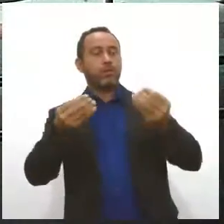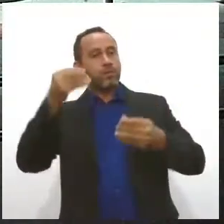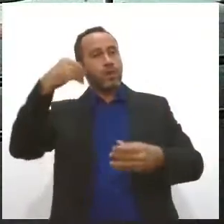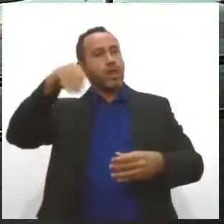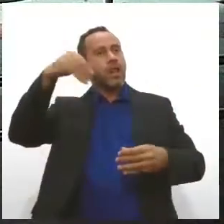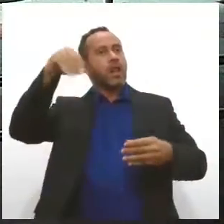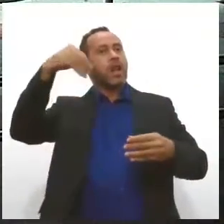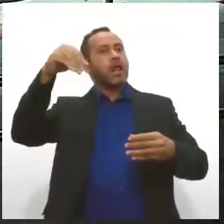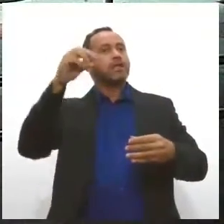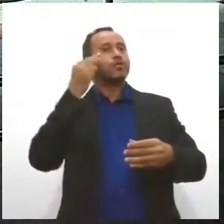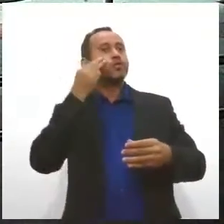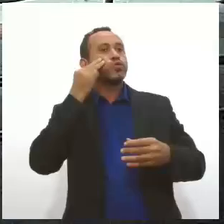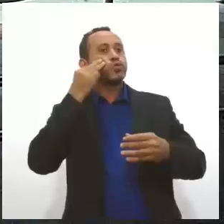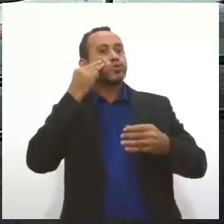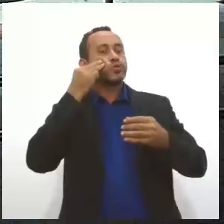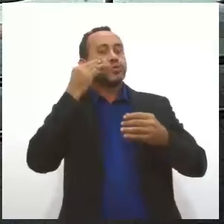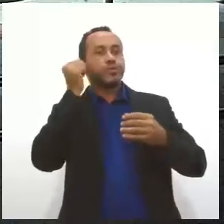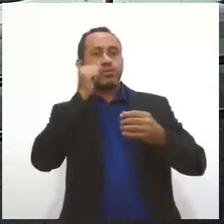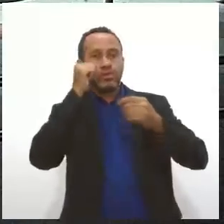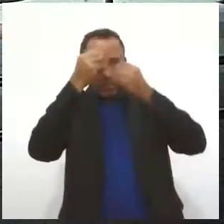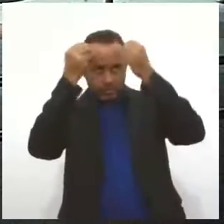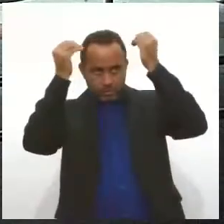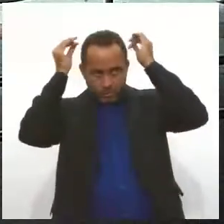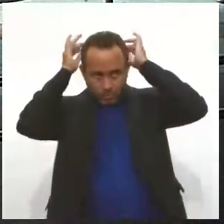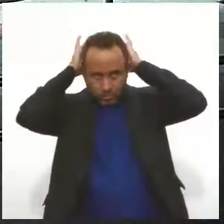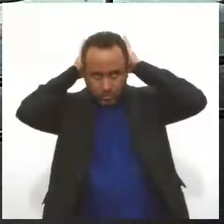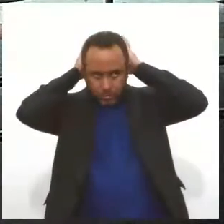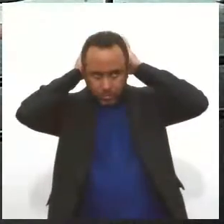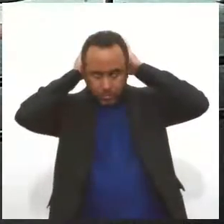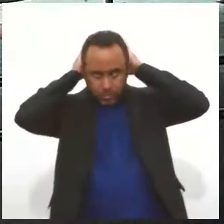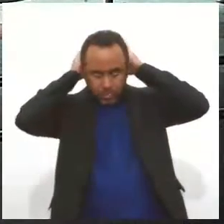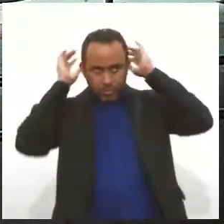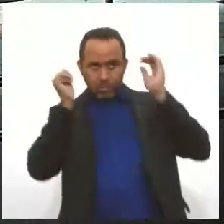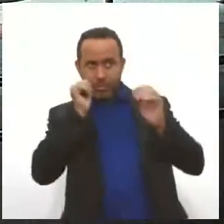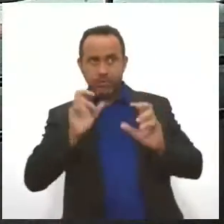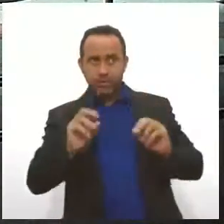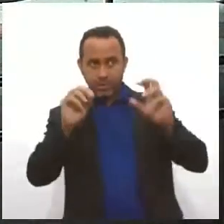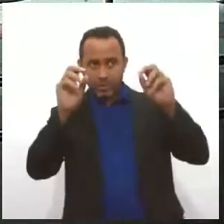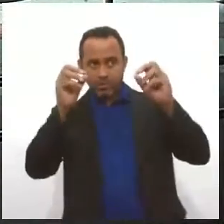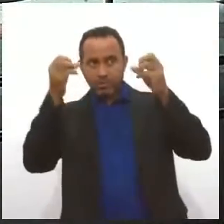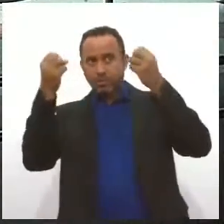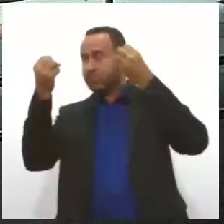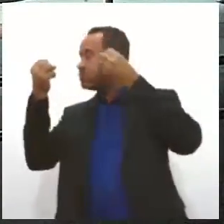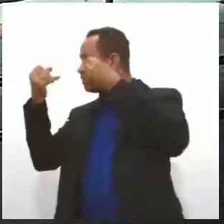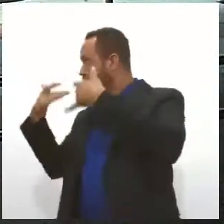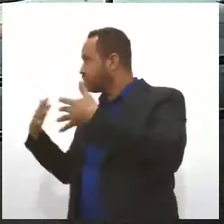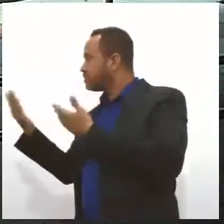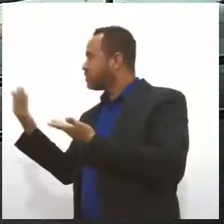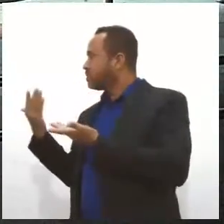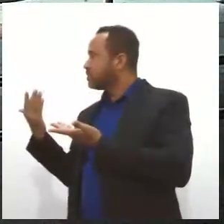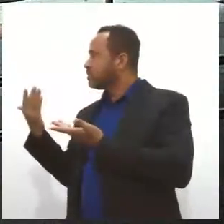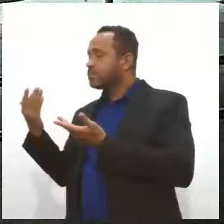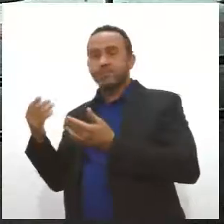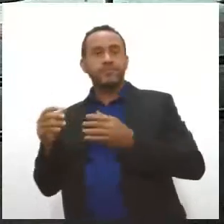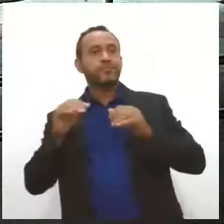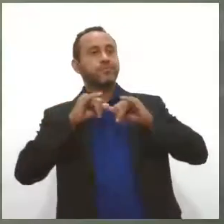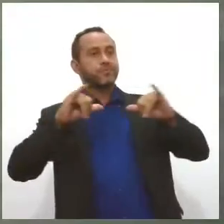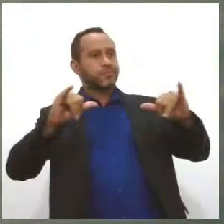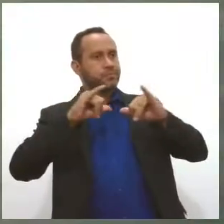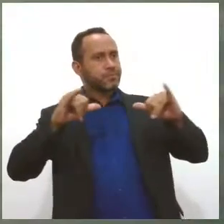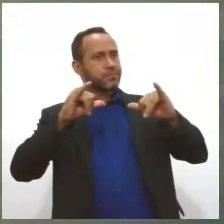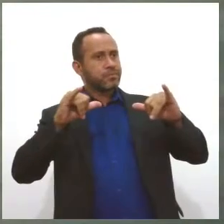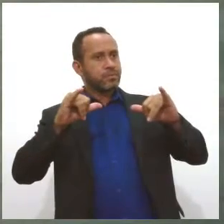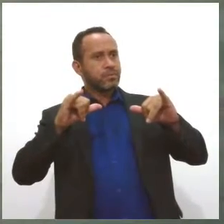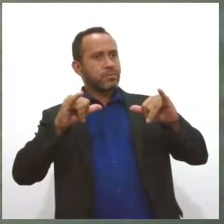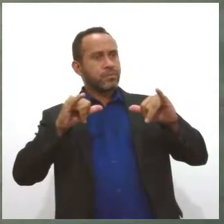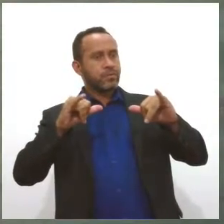foi feita durante o mês de outubro, muitos lenços recebidos, não é isso, Stephanie? Conta para a gente. Sim, Valkyria. Essa campanha doi lenços, ela é